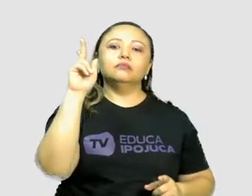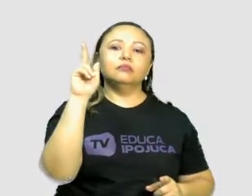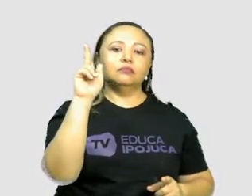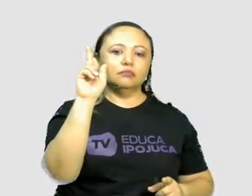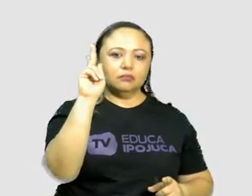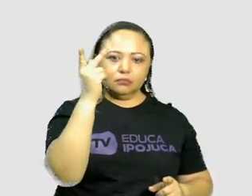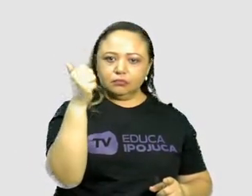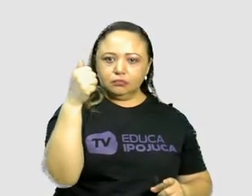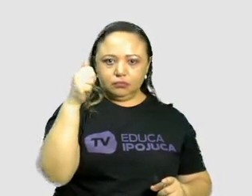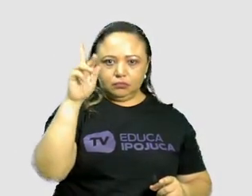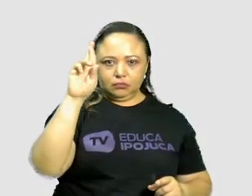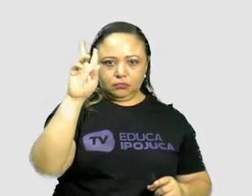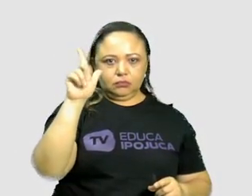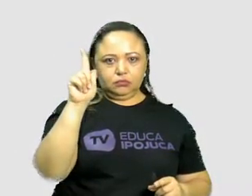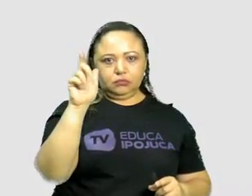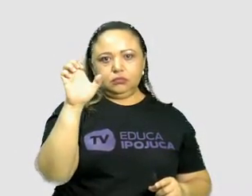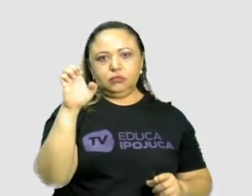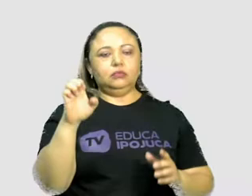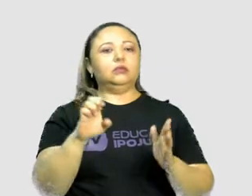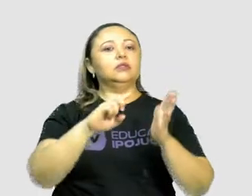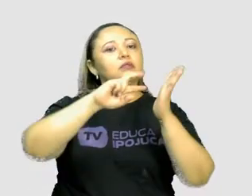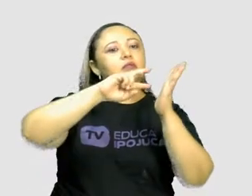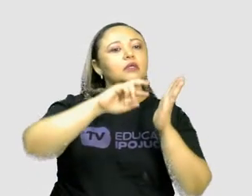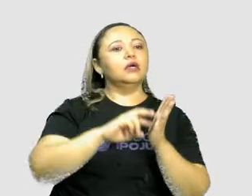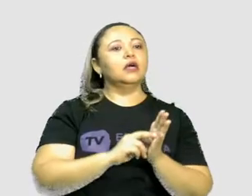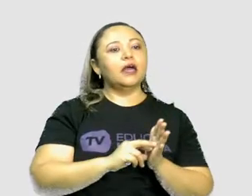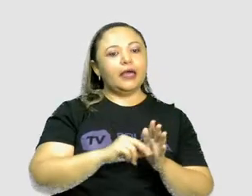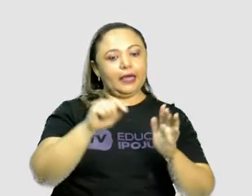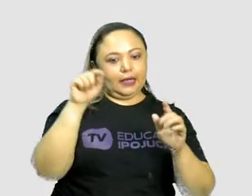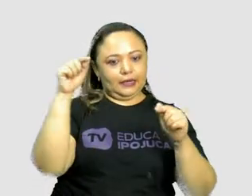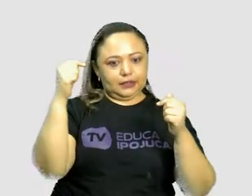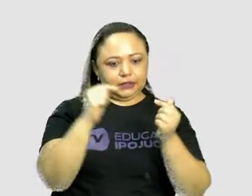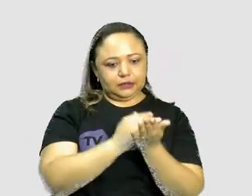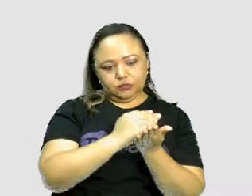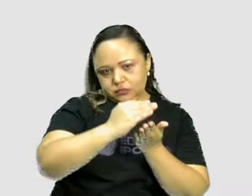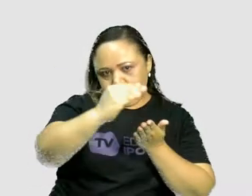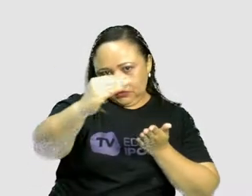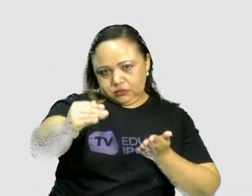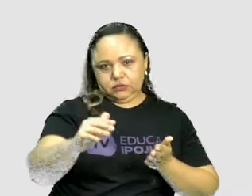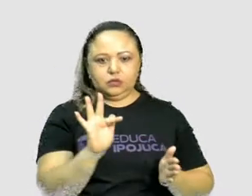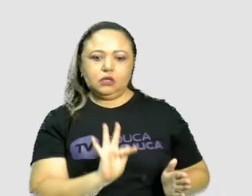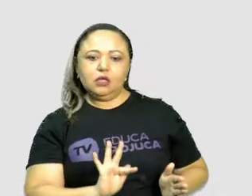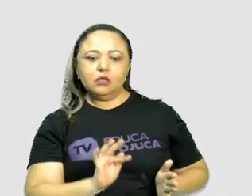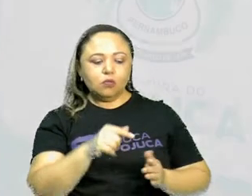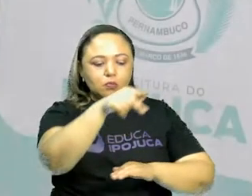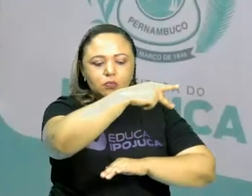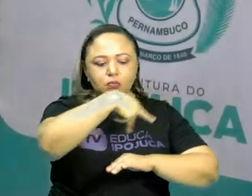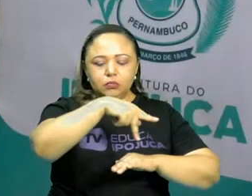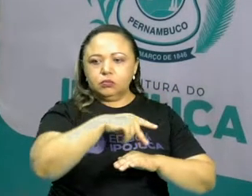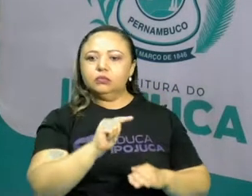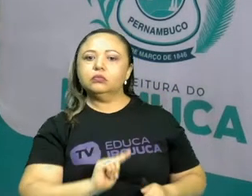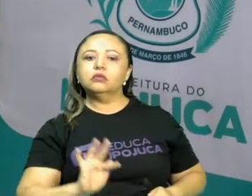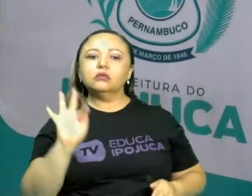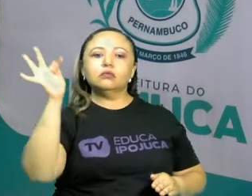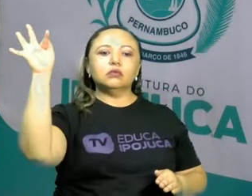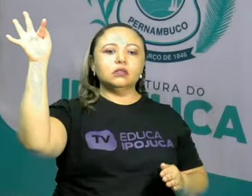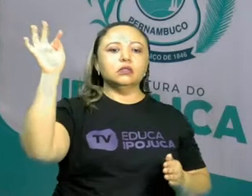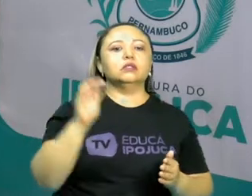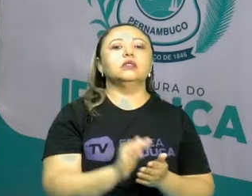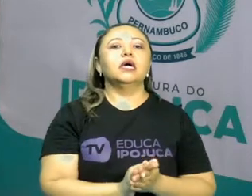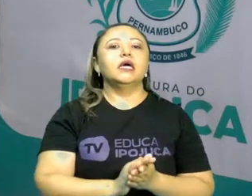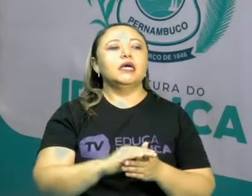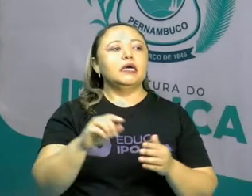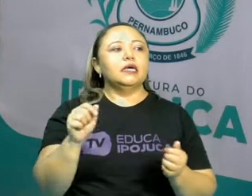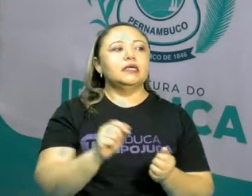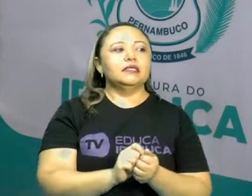carga? Ou seja, é o uso exagerado, certo? Para representar alguma situação de uma forma